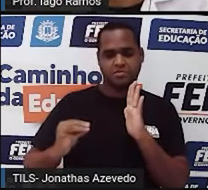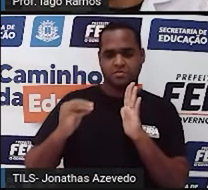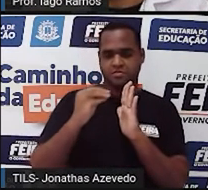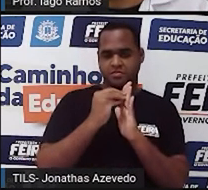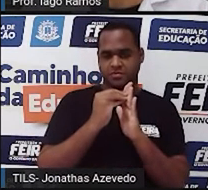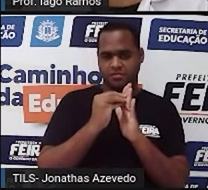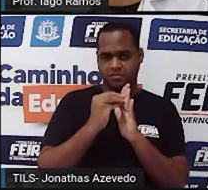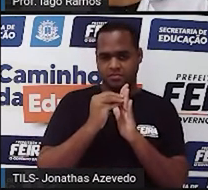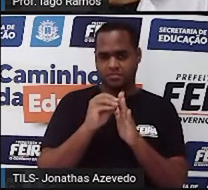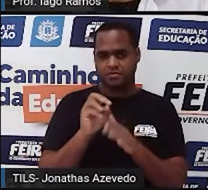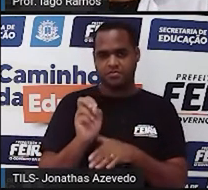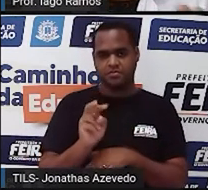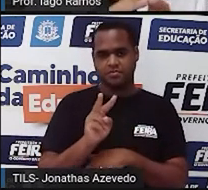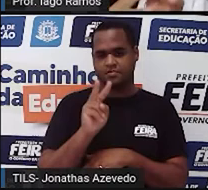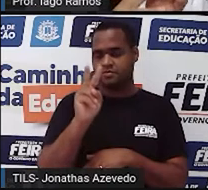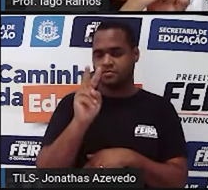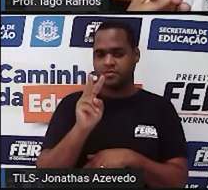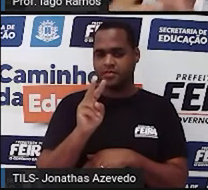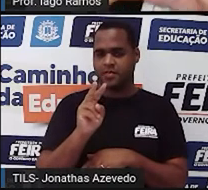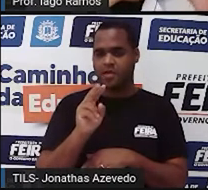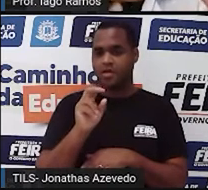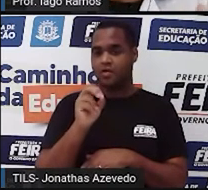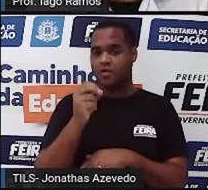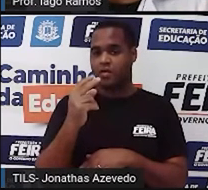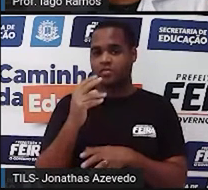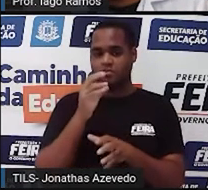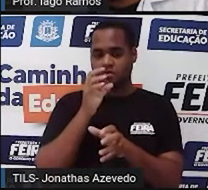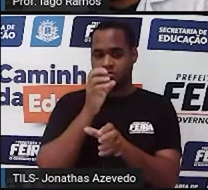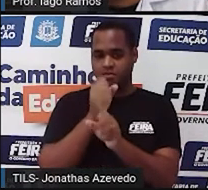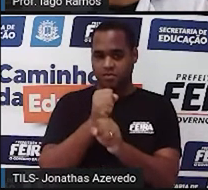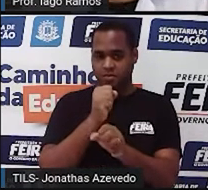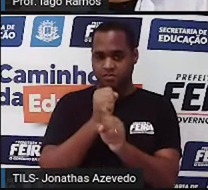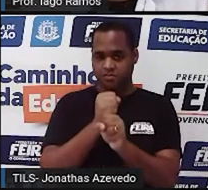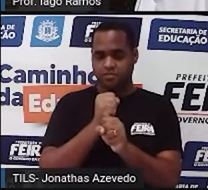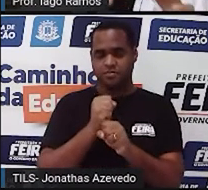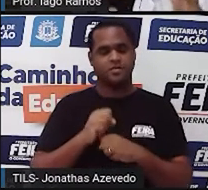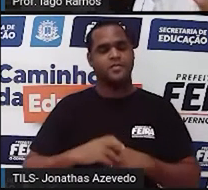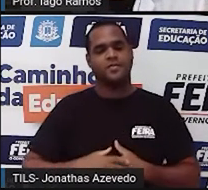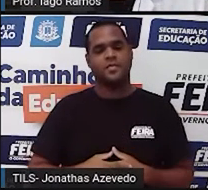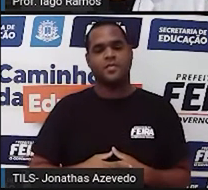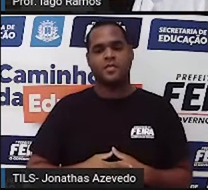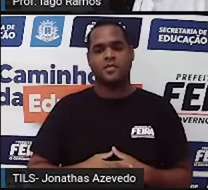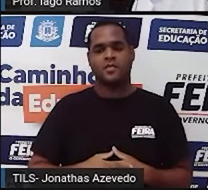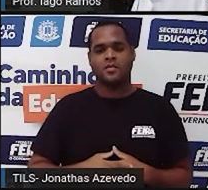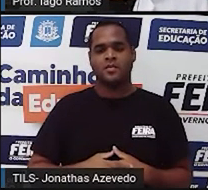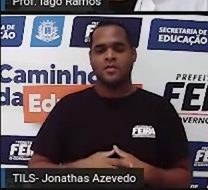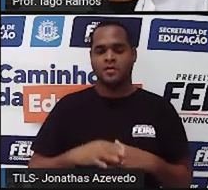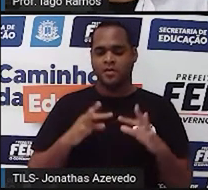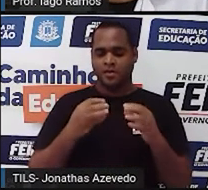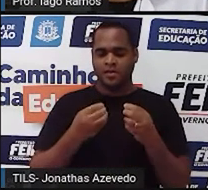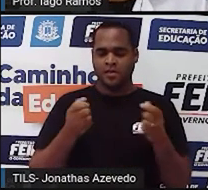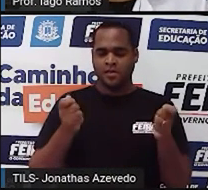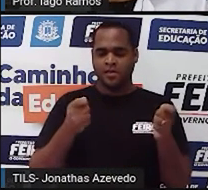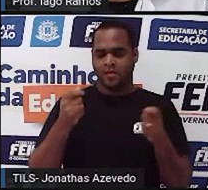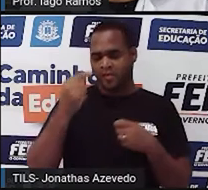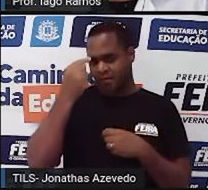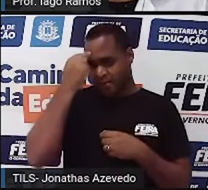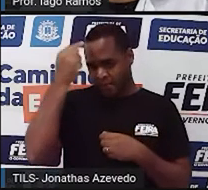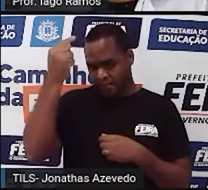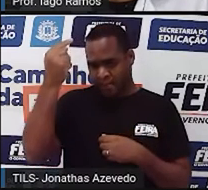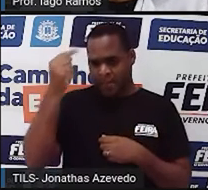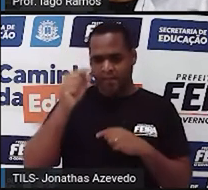algum valor, quando se pede o total, tudo isso, todas essas ideias